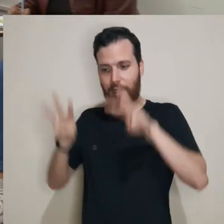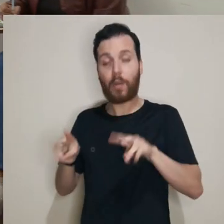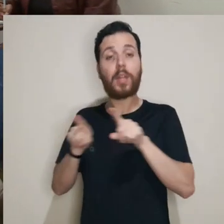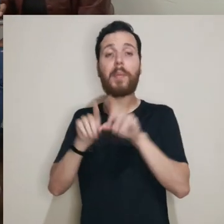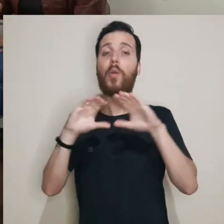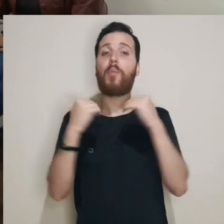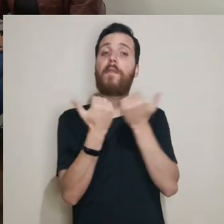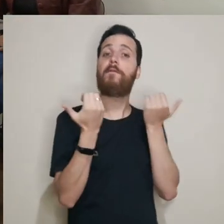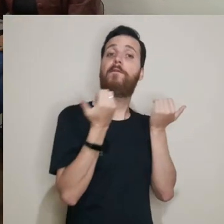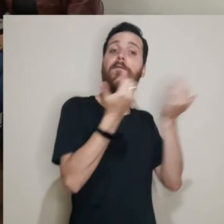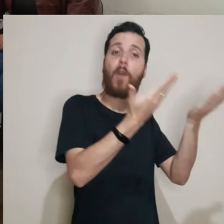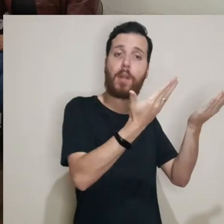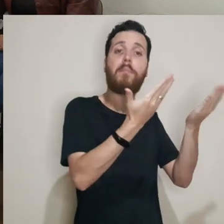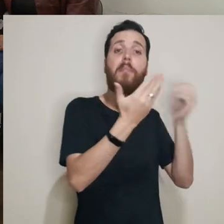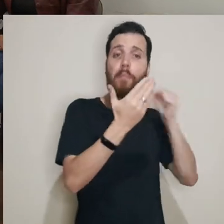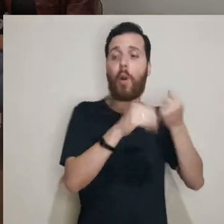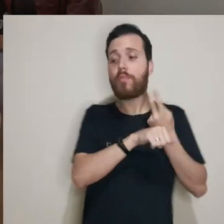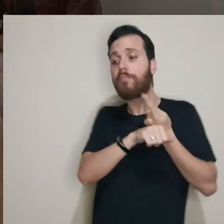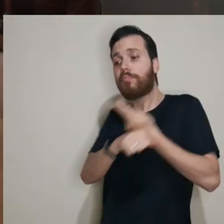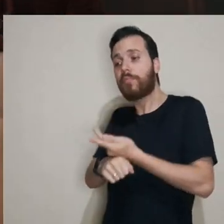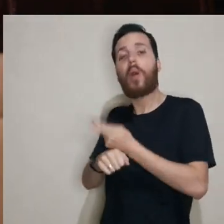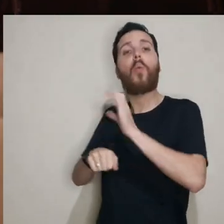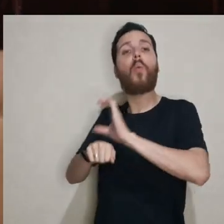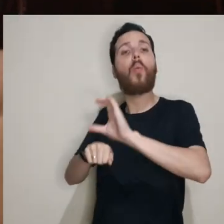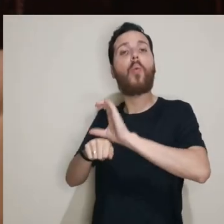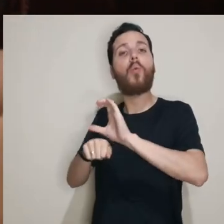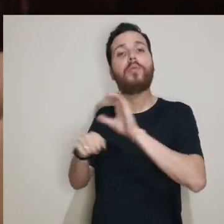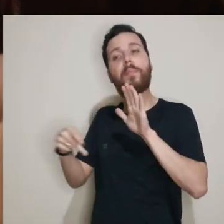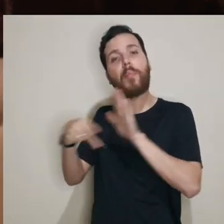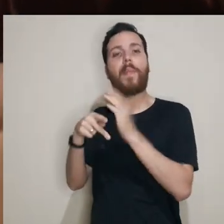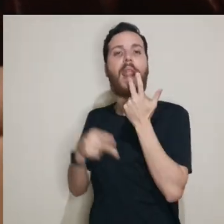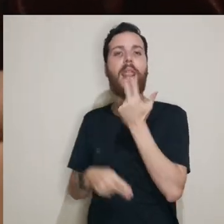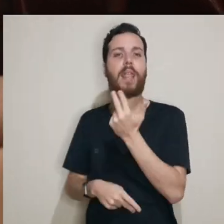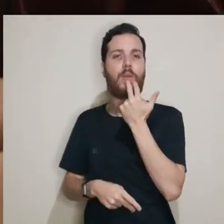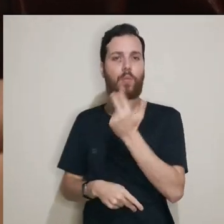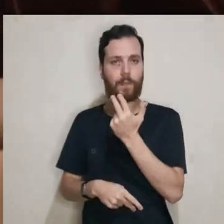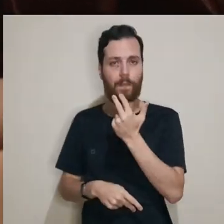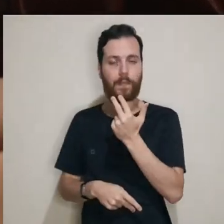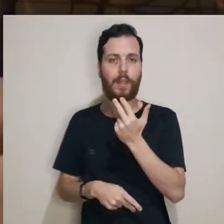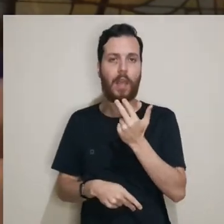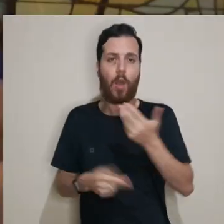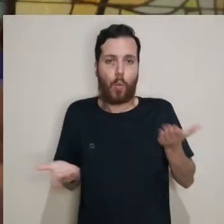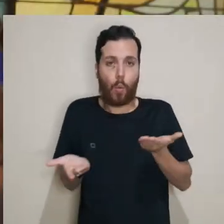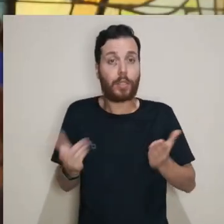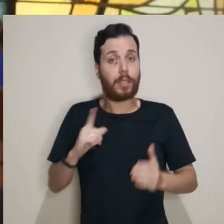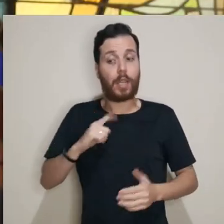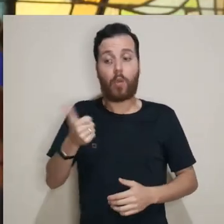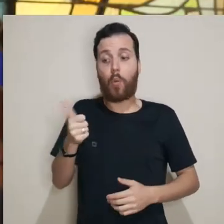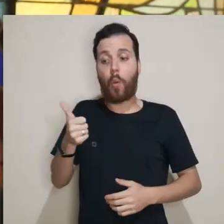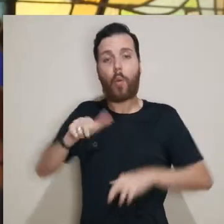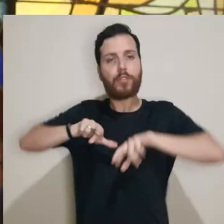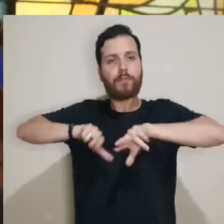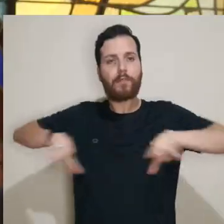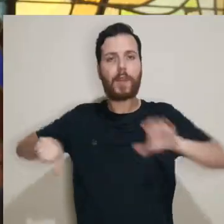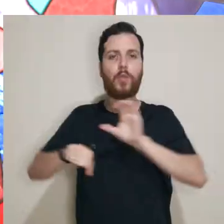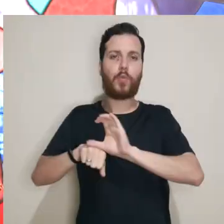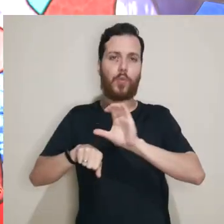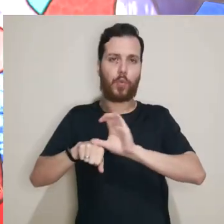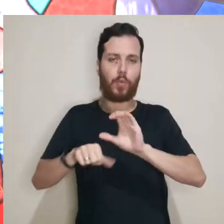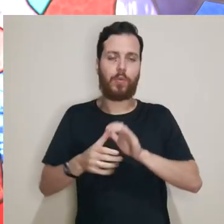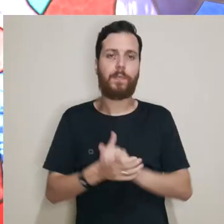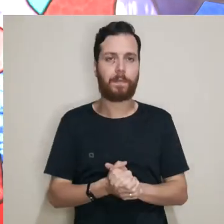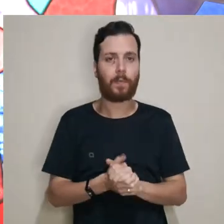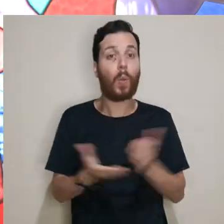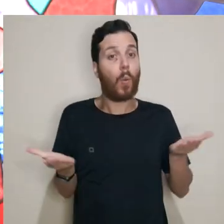quanto a comunidade externa pode procurar cursos de línguas. A gente atualmente tem 11 diferentes cursos.